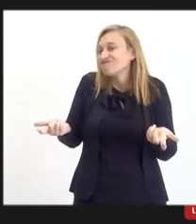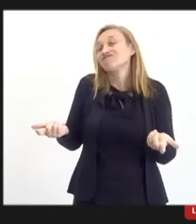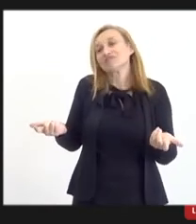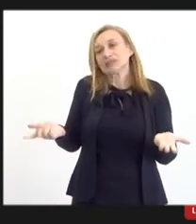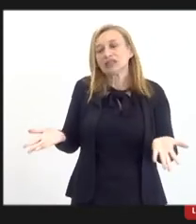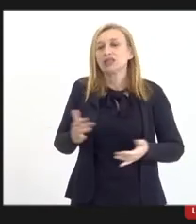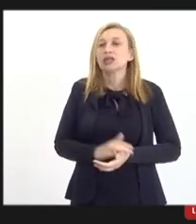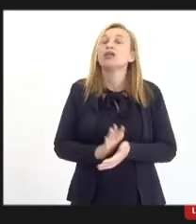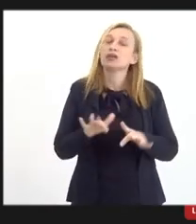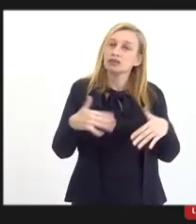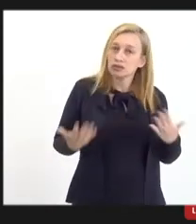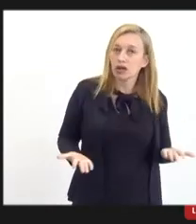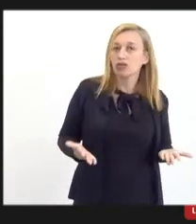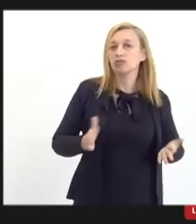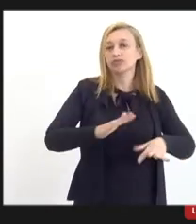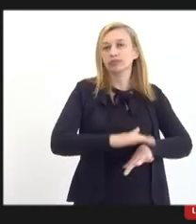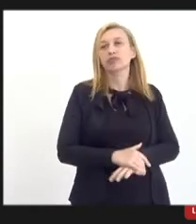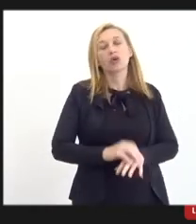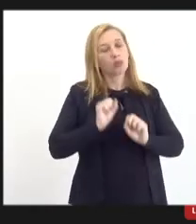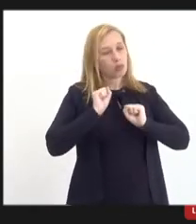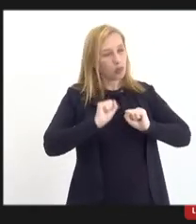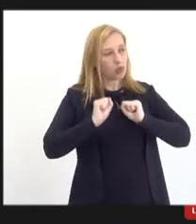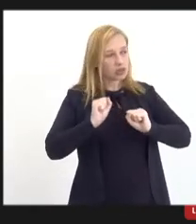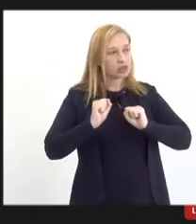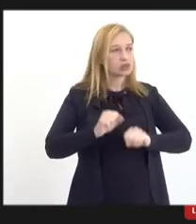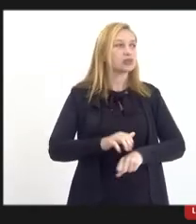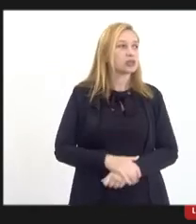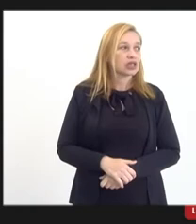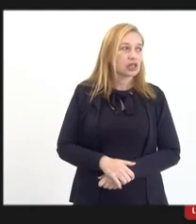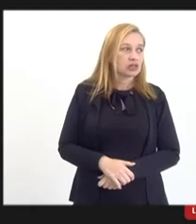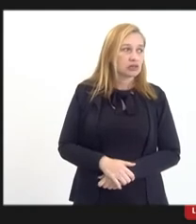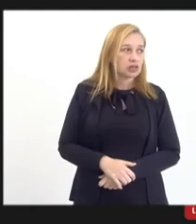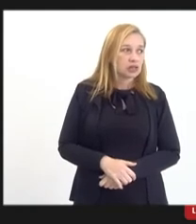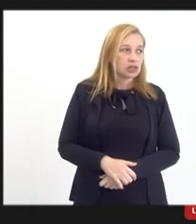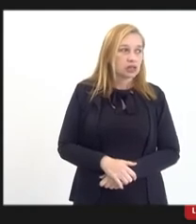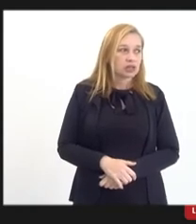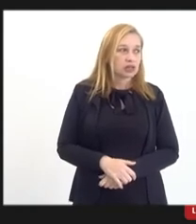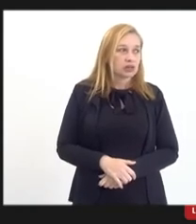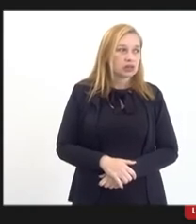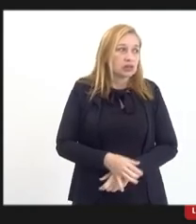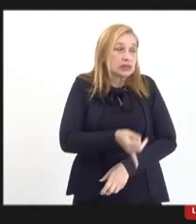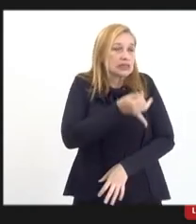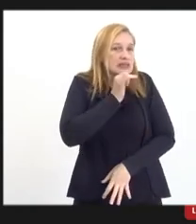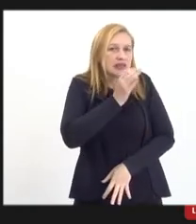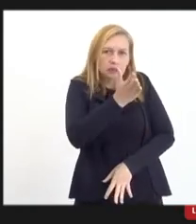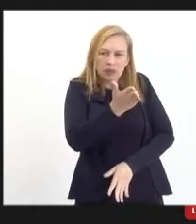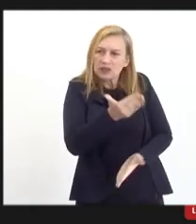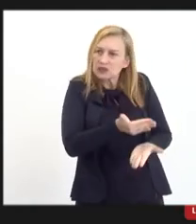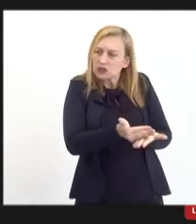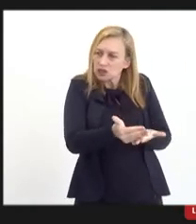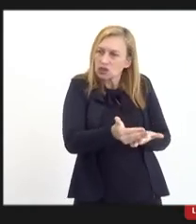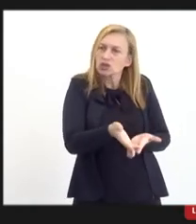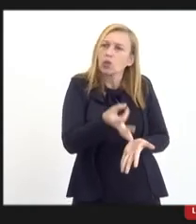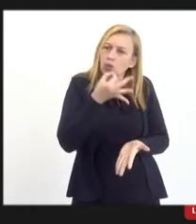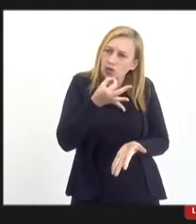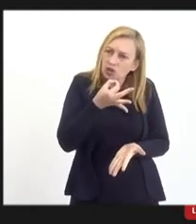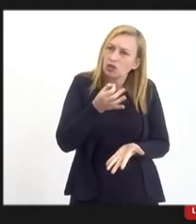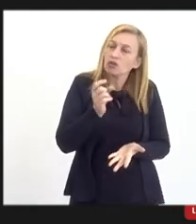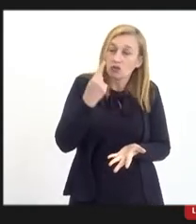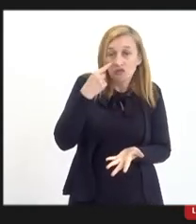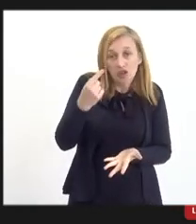então, talvez, a gente possa, a partir desse exemplo, né, da sugestão,